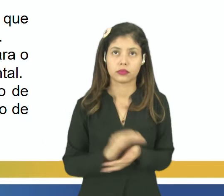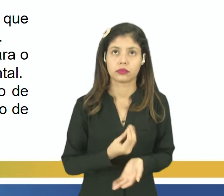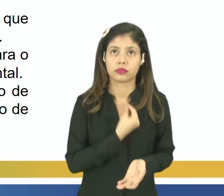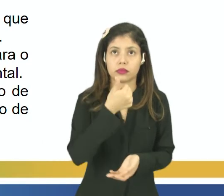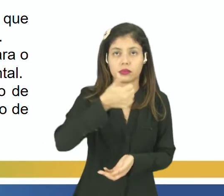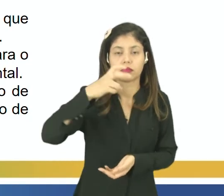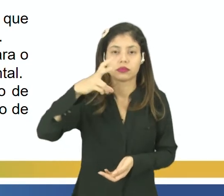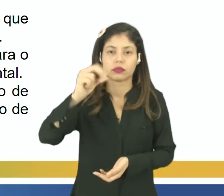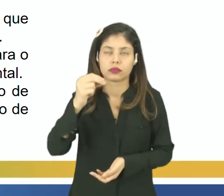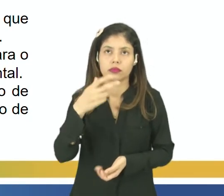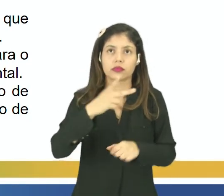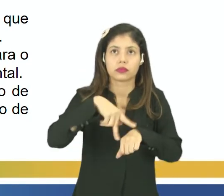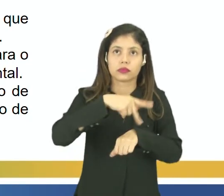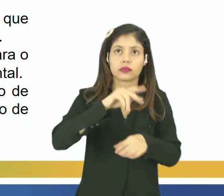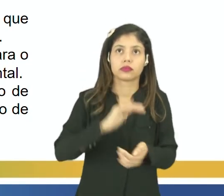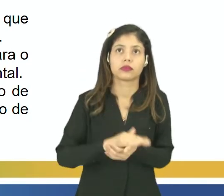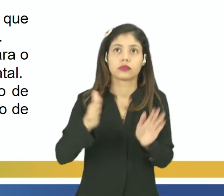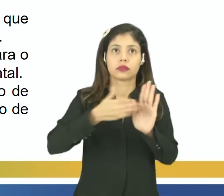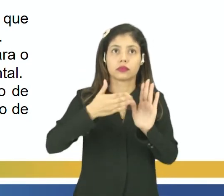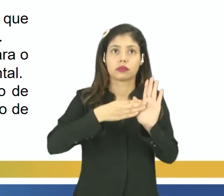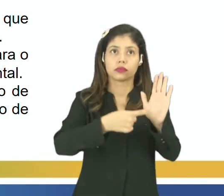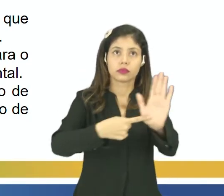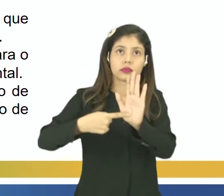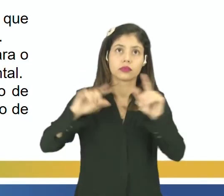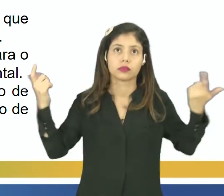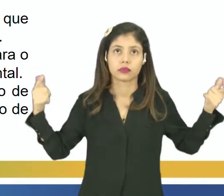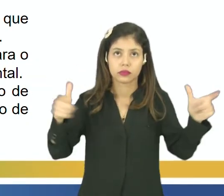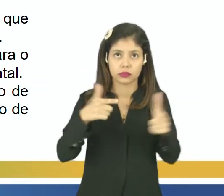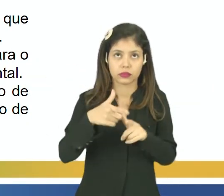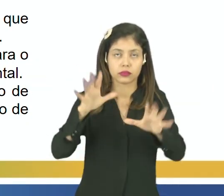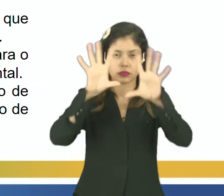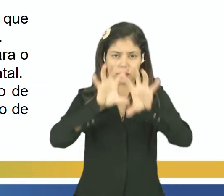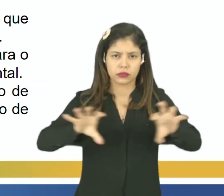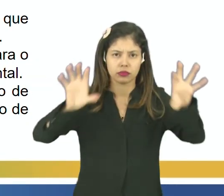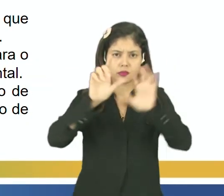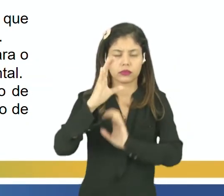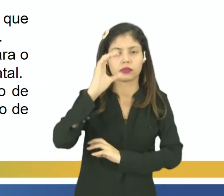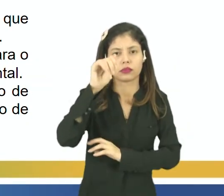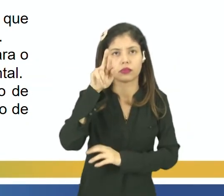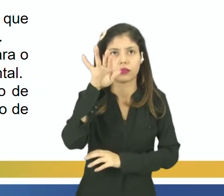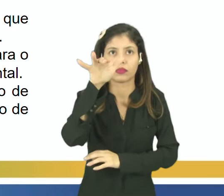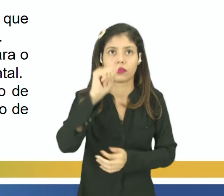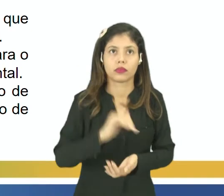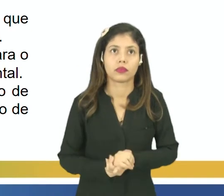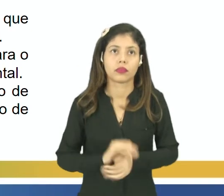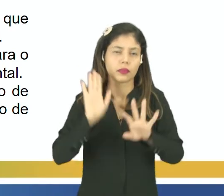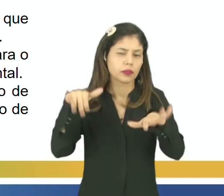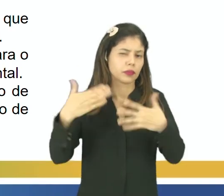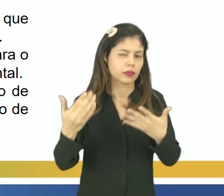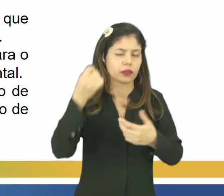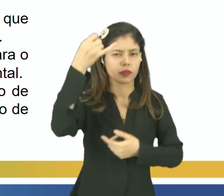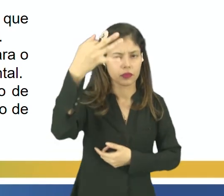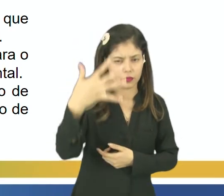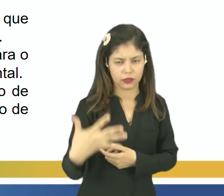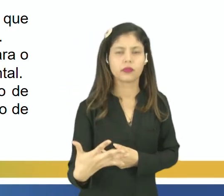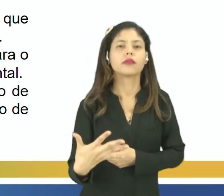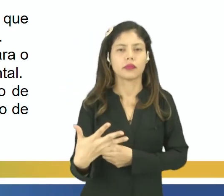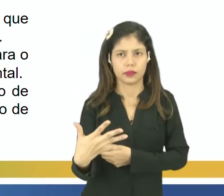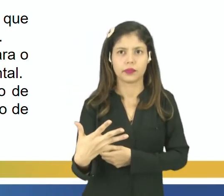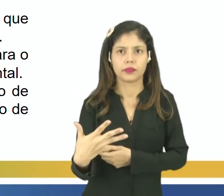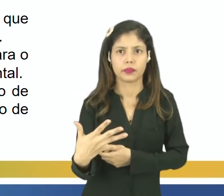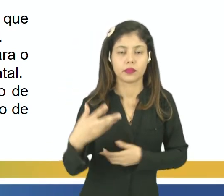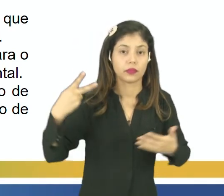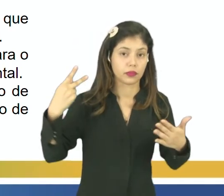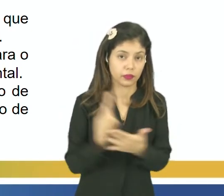presença de 150 países, propôs medidas para a redução da emissão de gás carbônico. Qual dessas afirmativas está